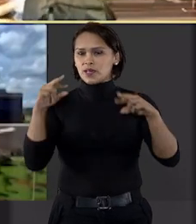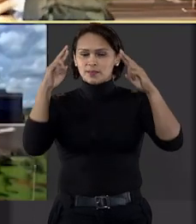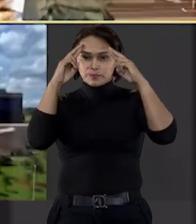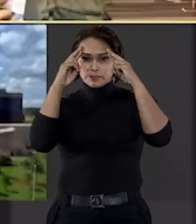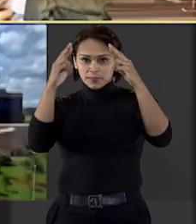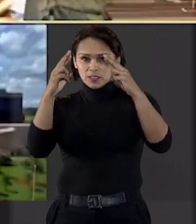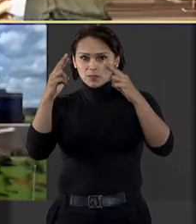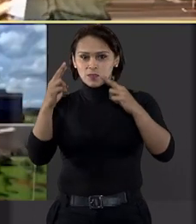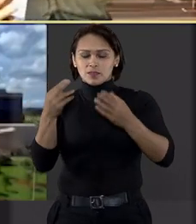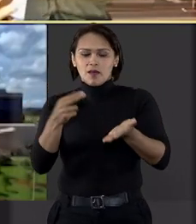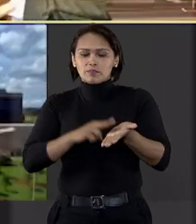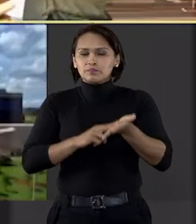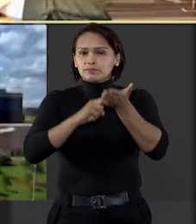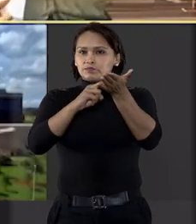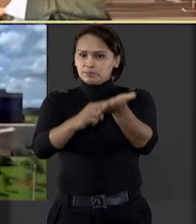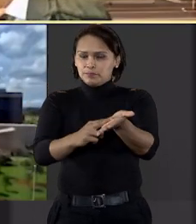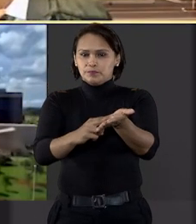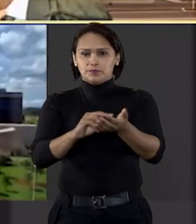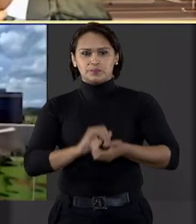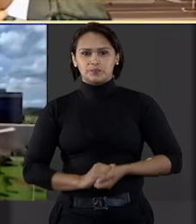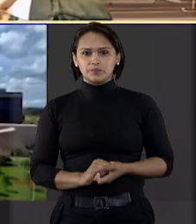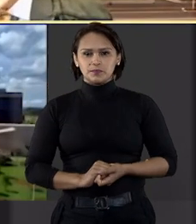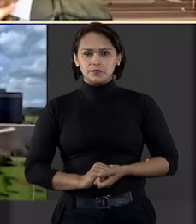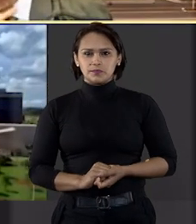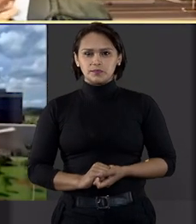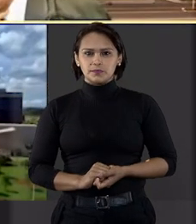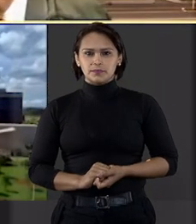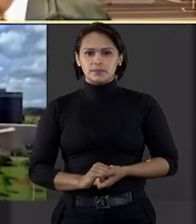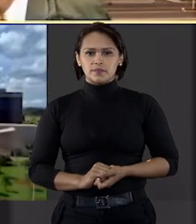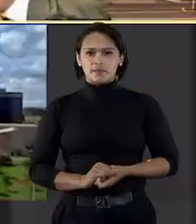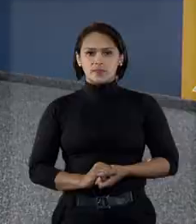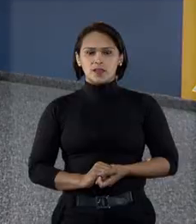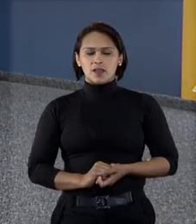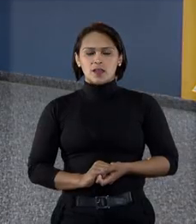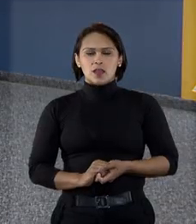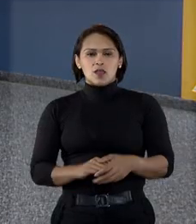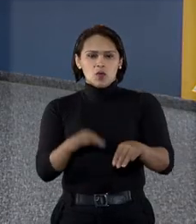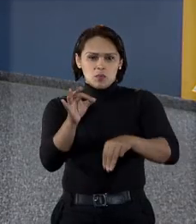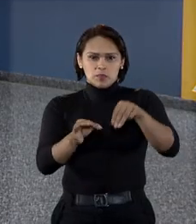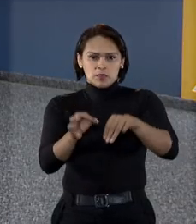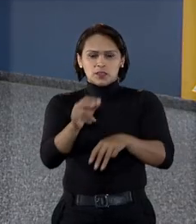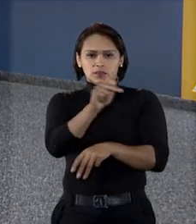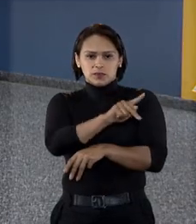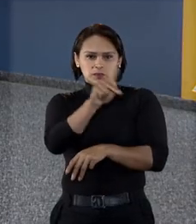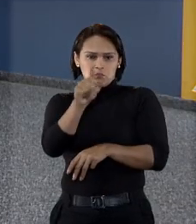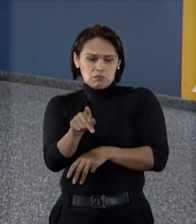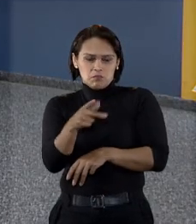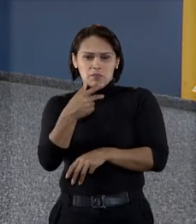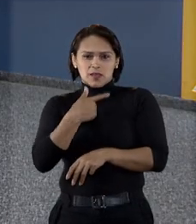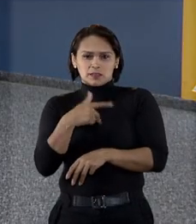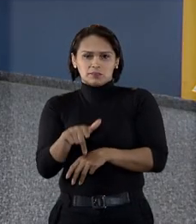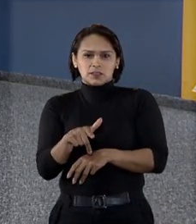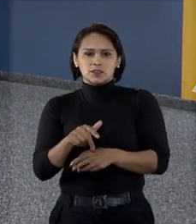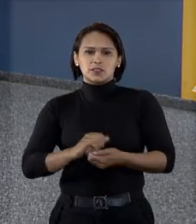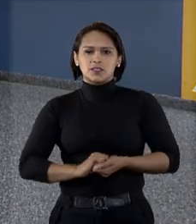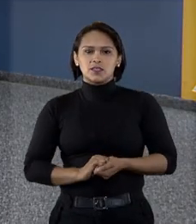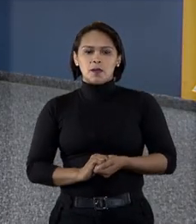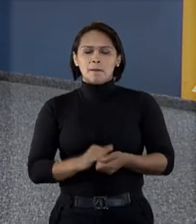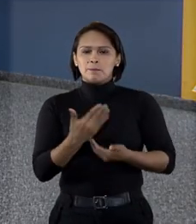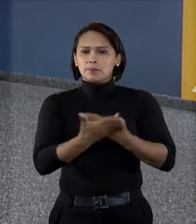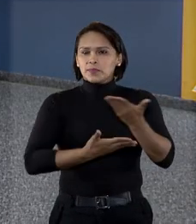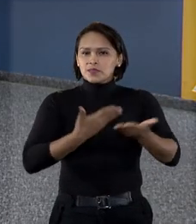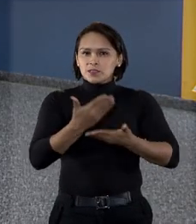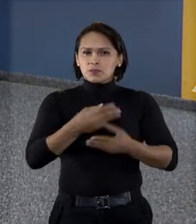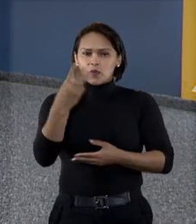portaria responsável pelo recebimento da correspondência. O presidente do STJ, ministro Humberto